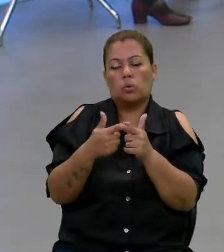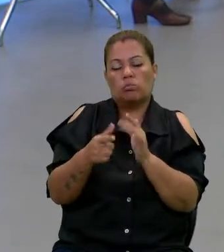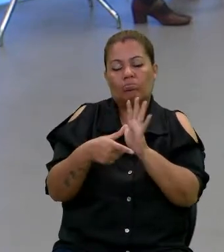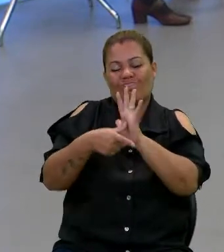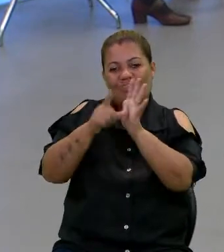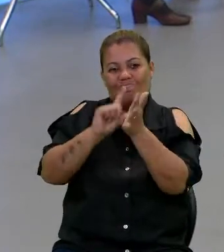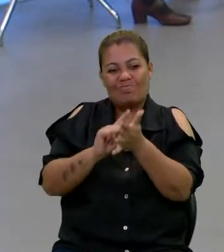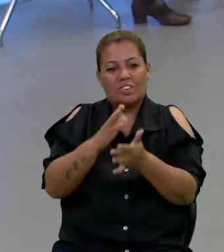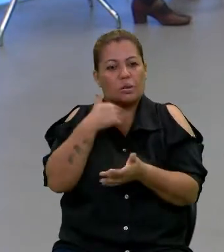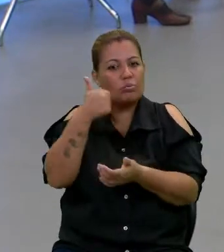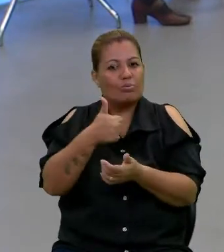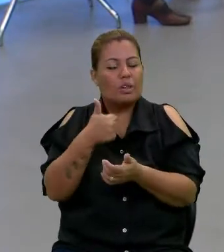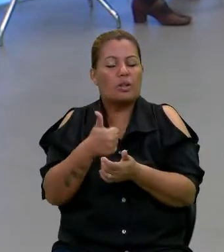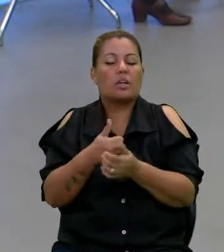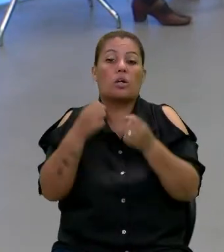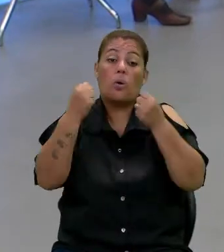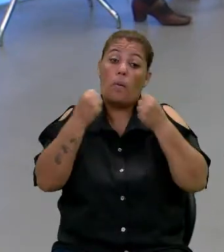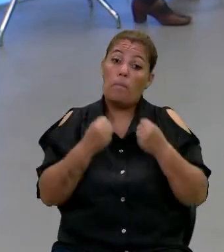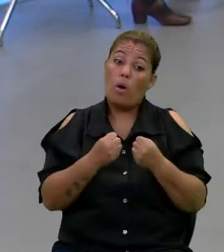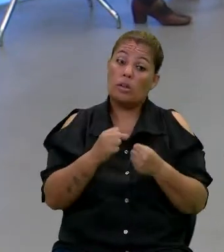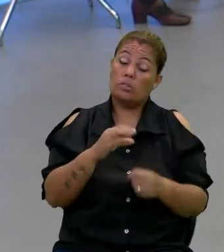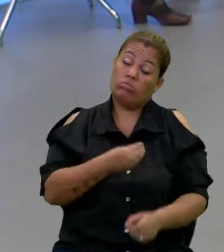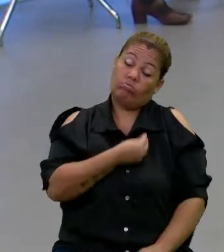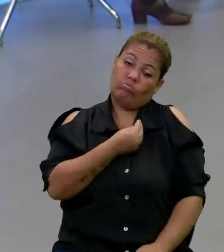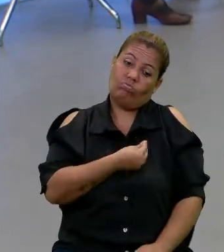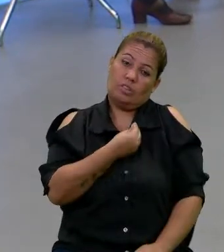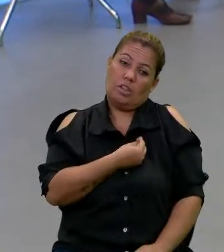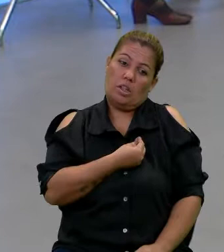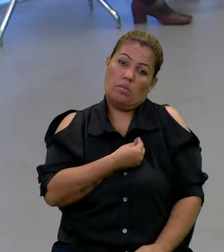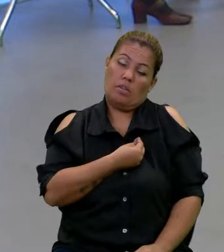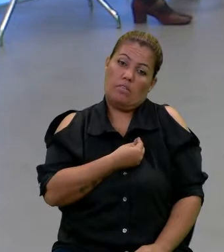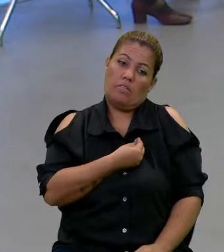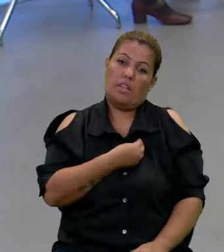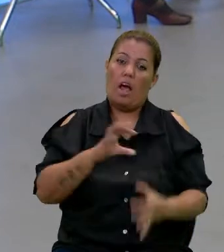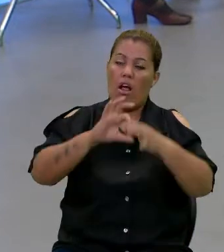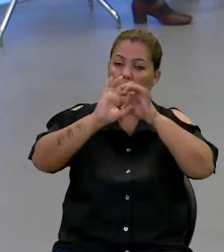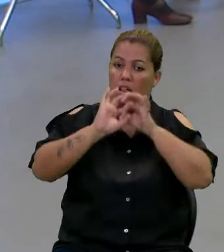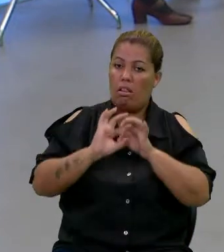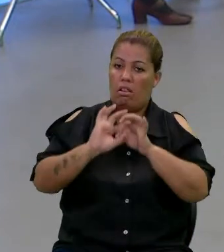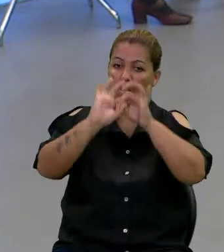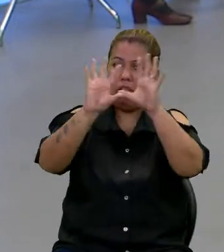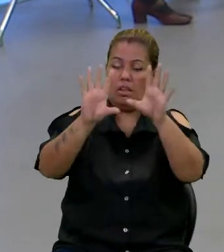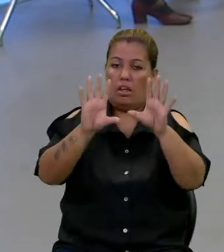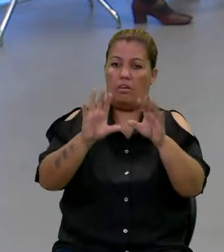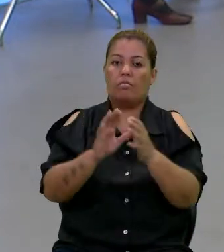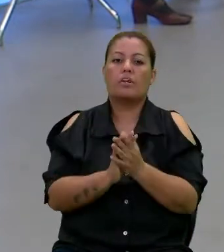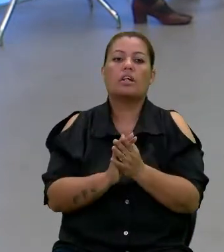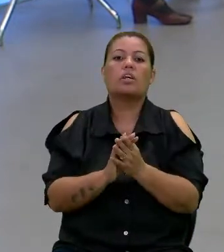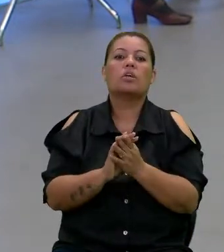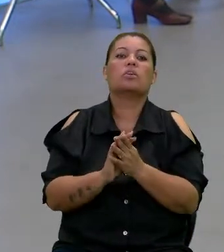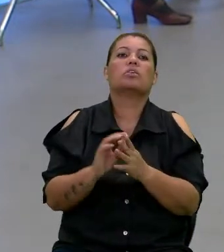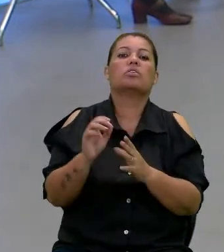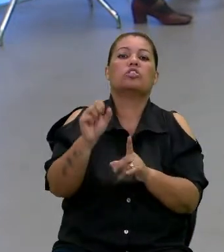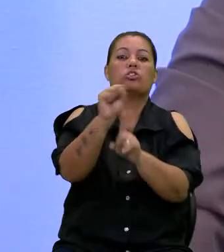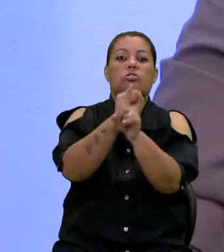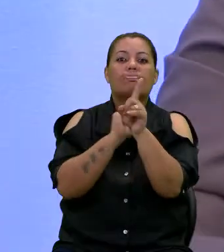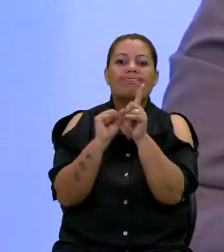melhorado possam ter uma vida autônoma e útil para a sociedade.